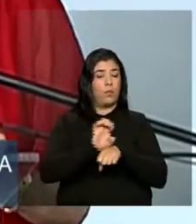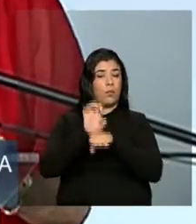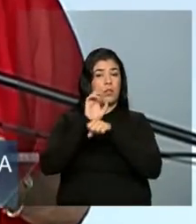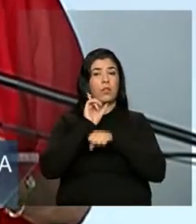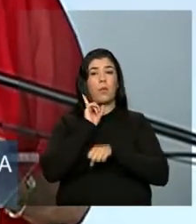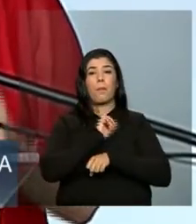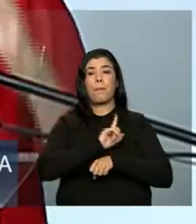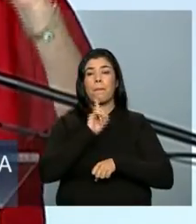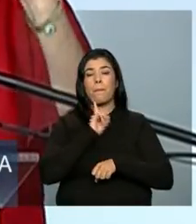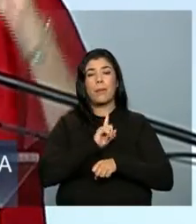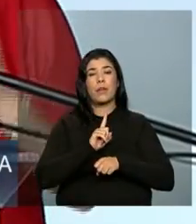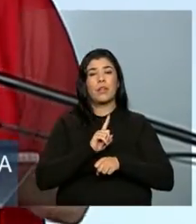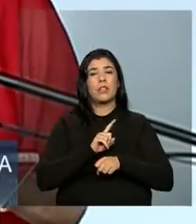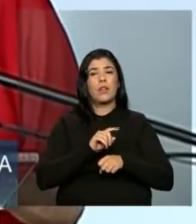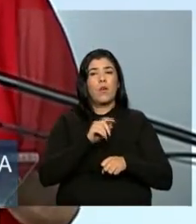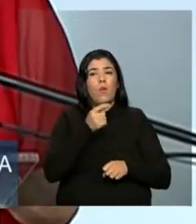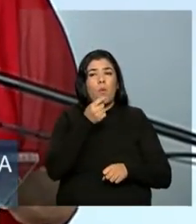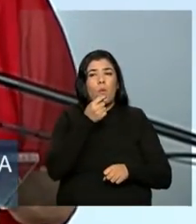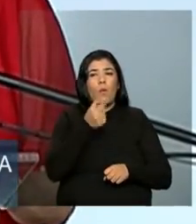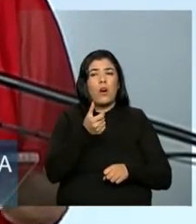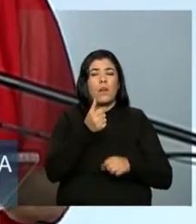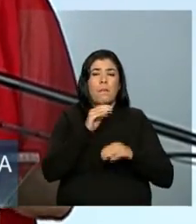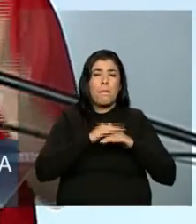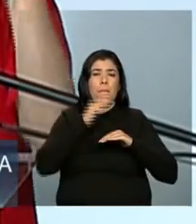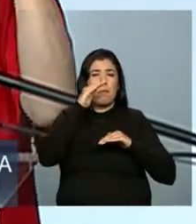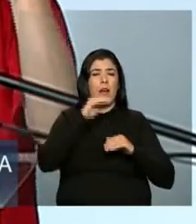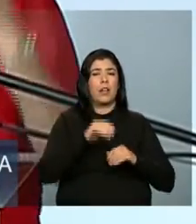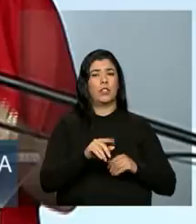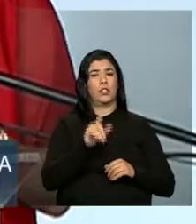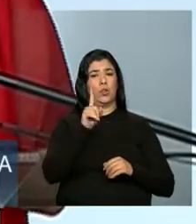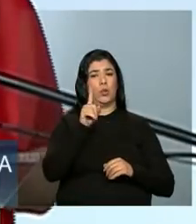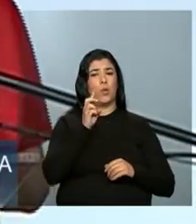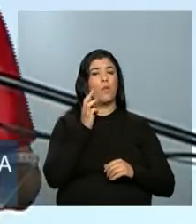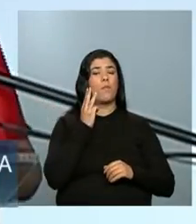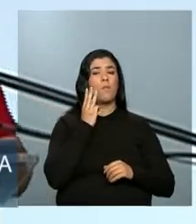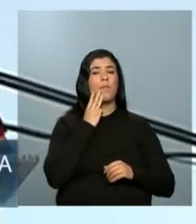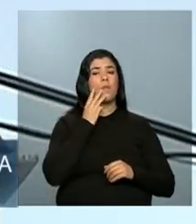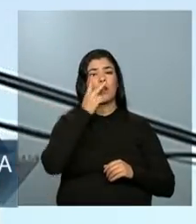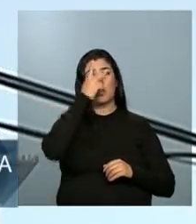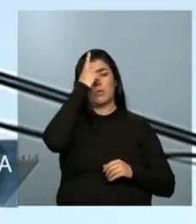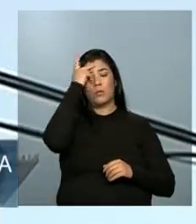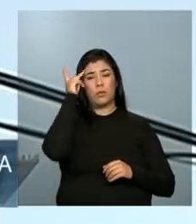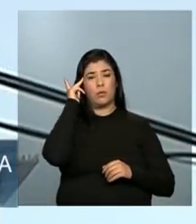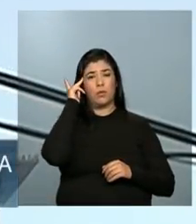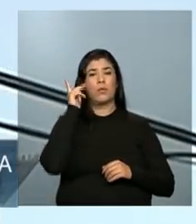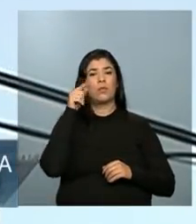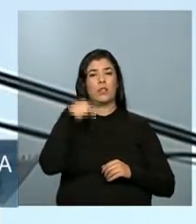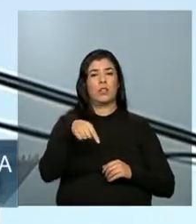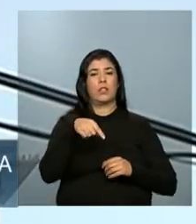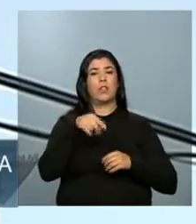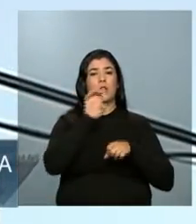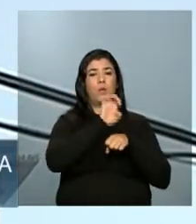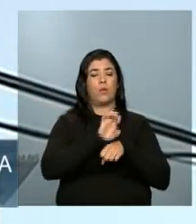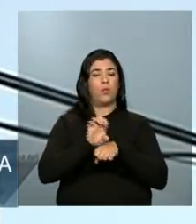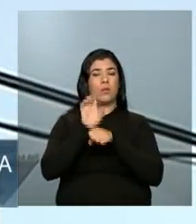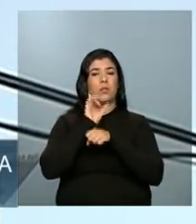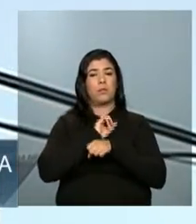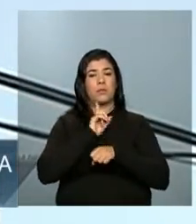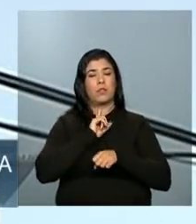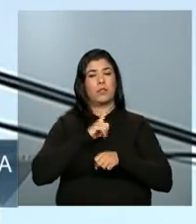pessoas, até um pouco mais de um milhão de mineiros tiveram acesso ao Minha Casa Minha Vida.